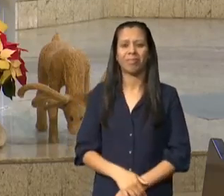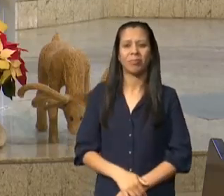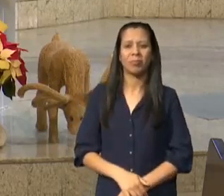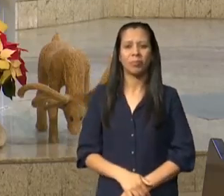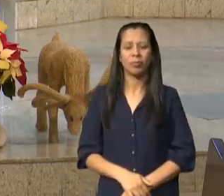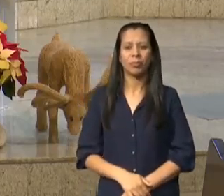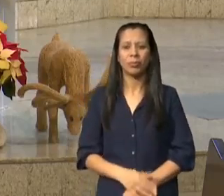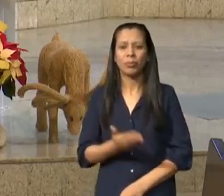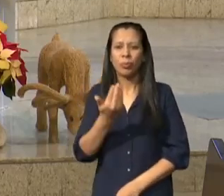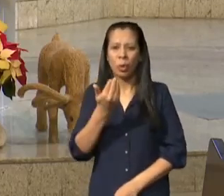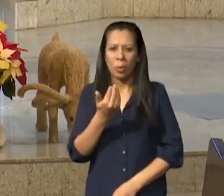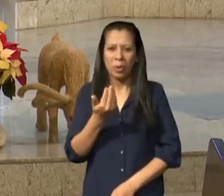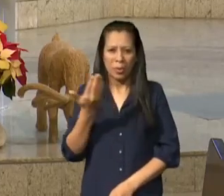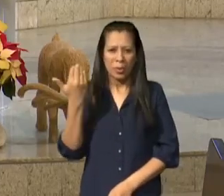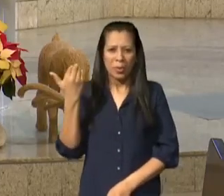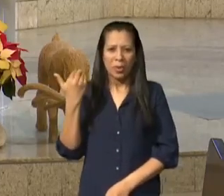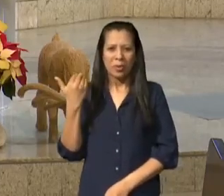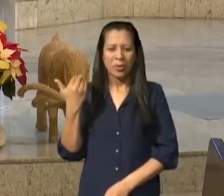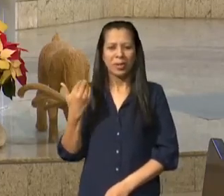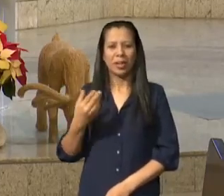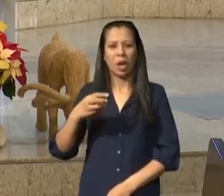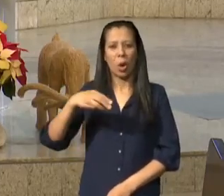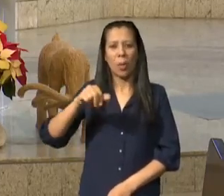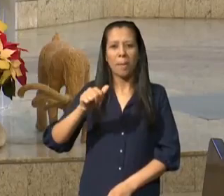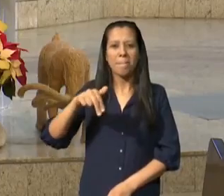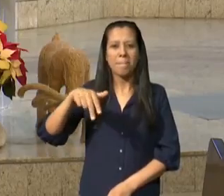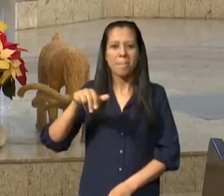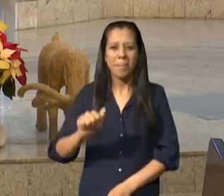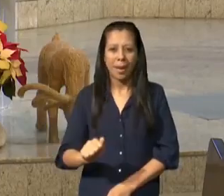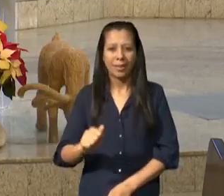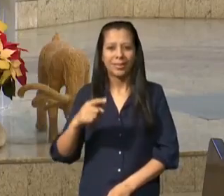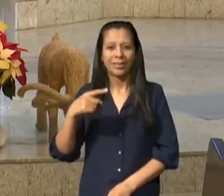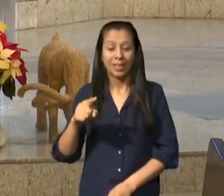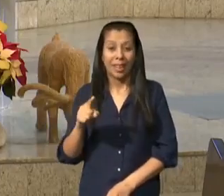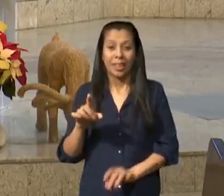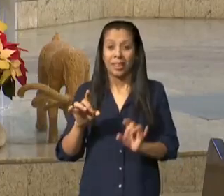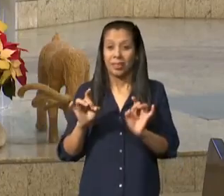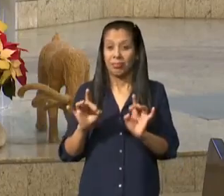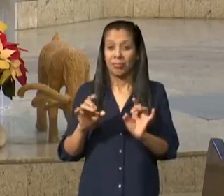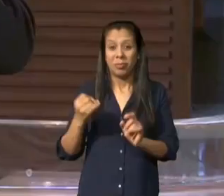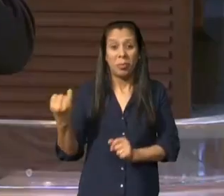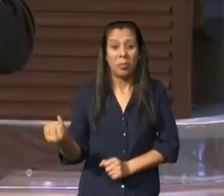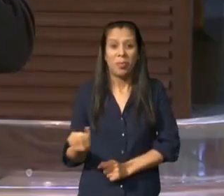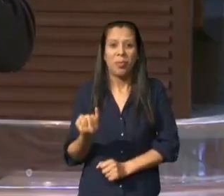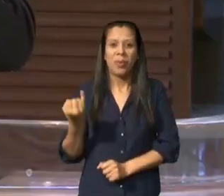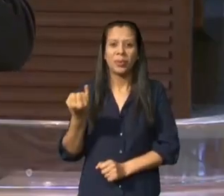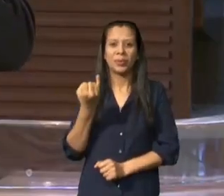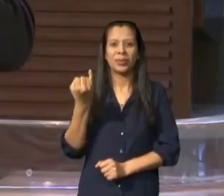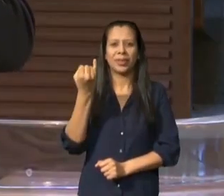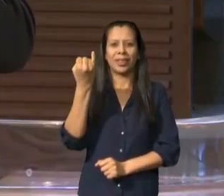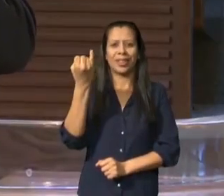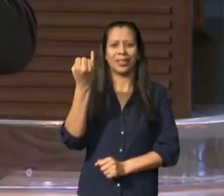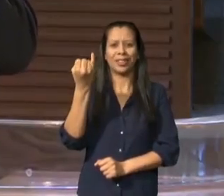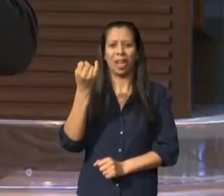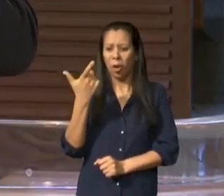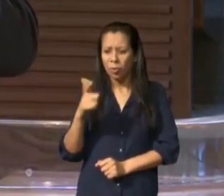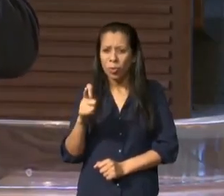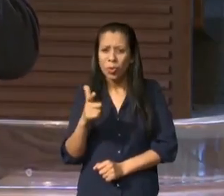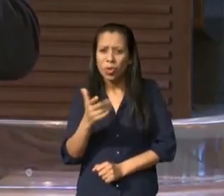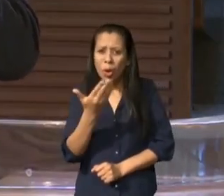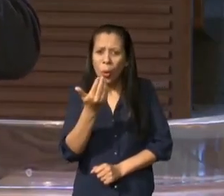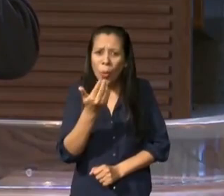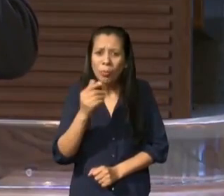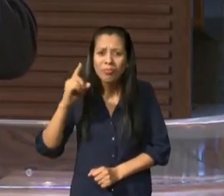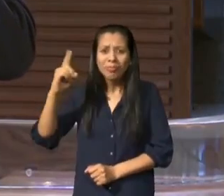e é por isso que Paulo fala que naquele momento era um momento de encontro espiritual porque o maná não era